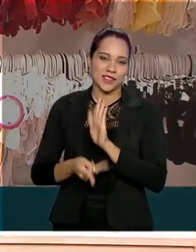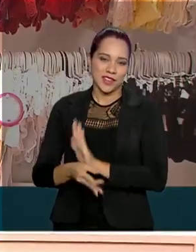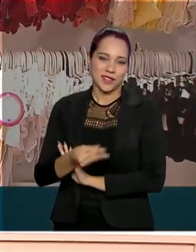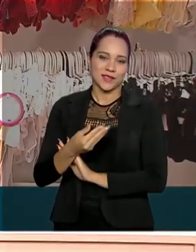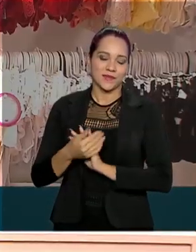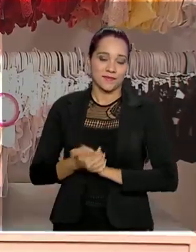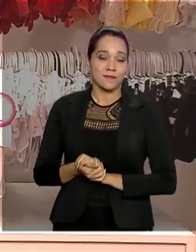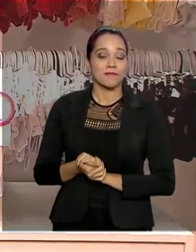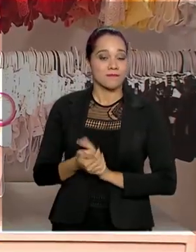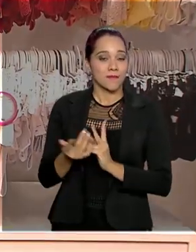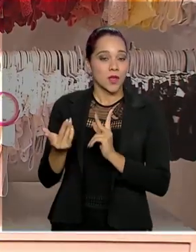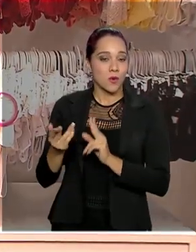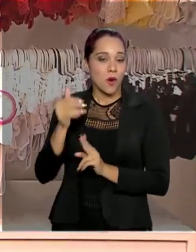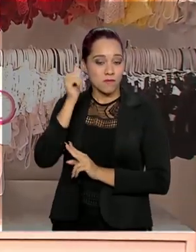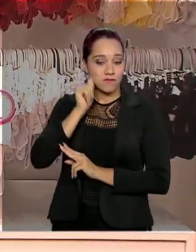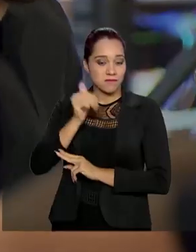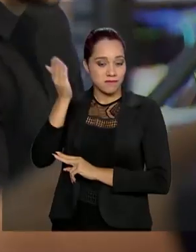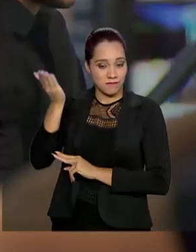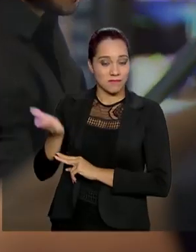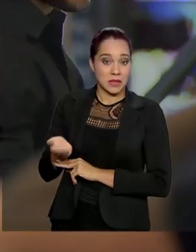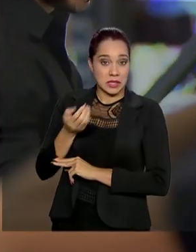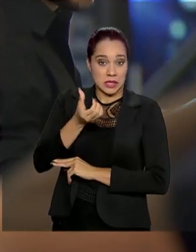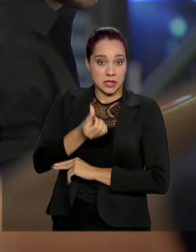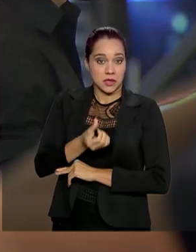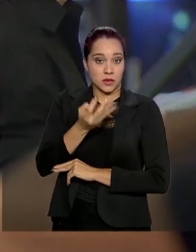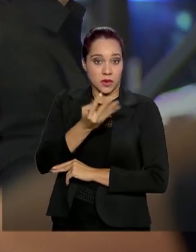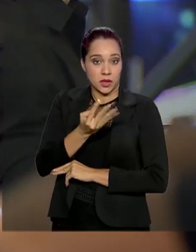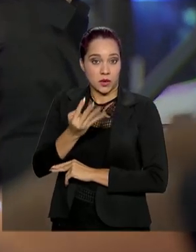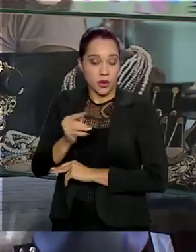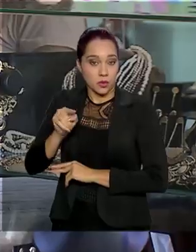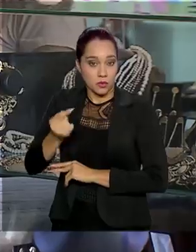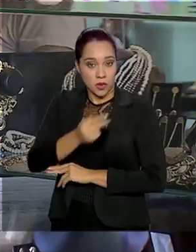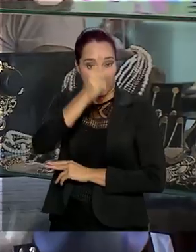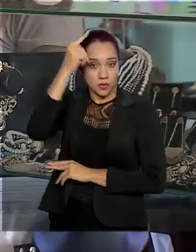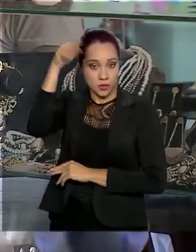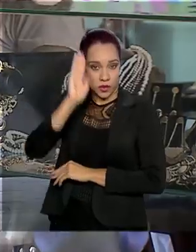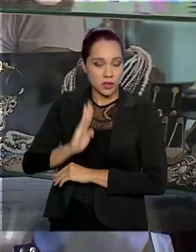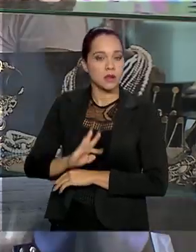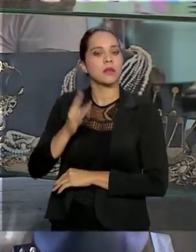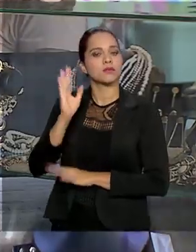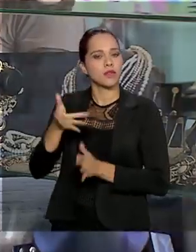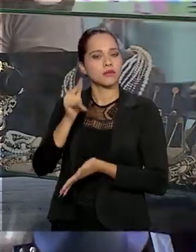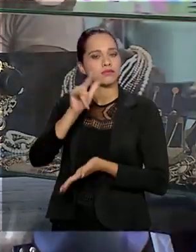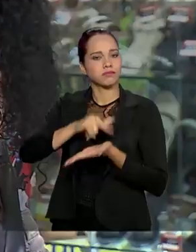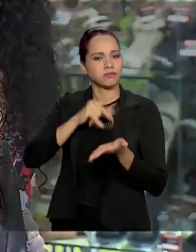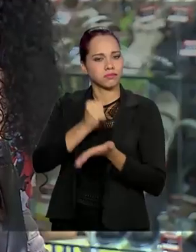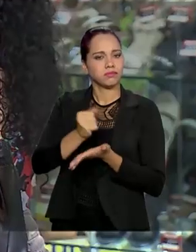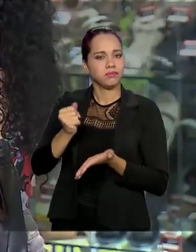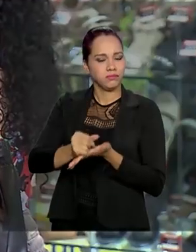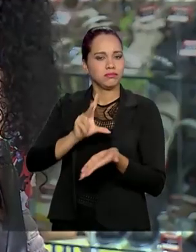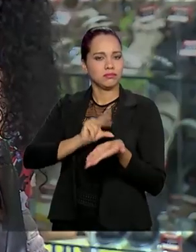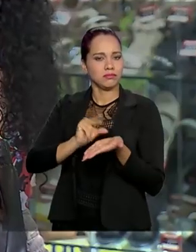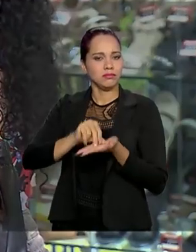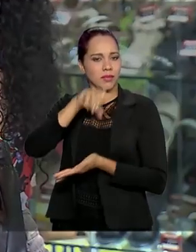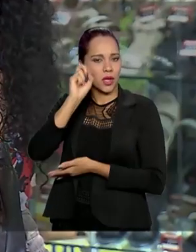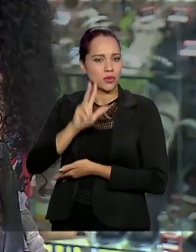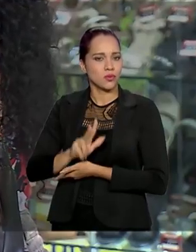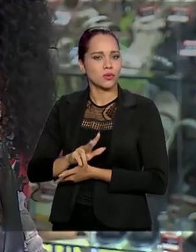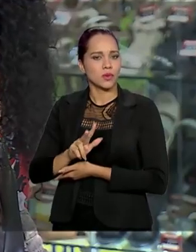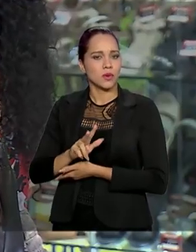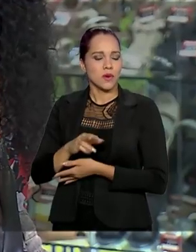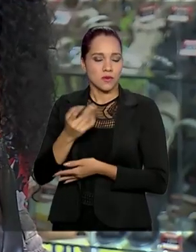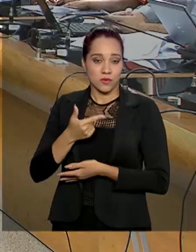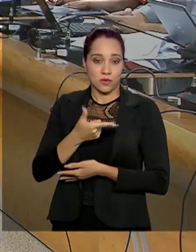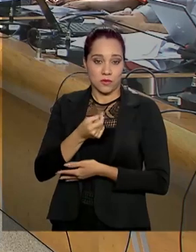aí. Assim como Kelly, 644 mil brasileiros foram contratados com carteira assinada no ano de 2019.